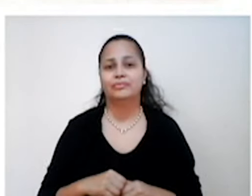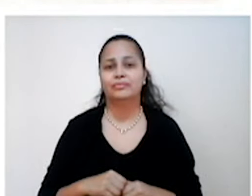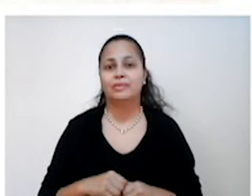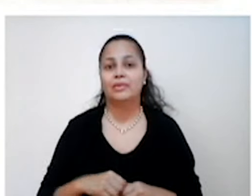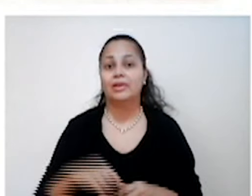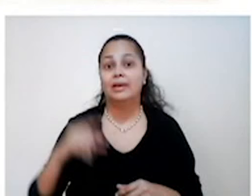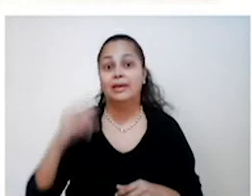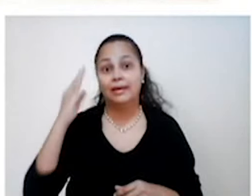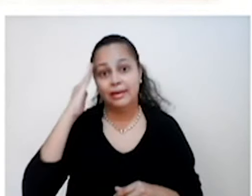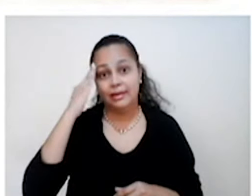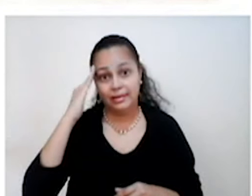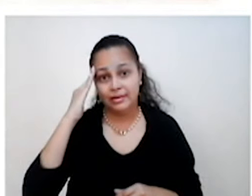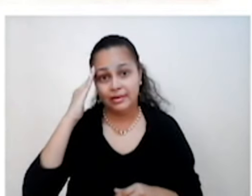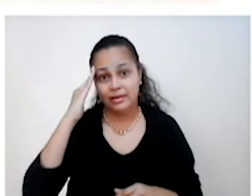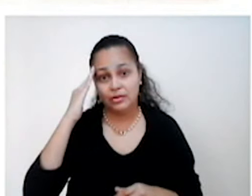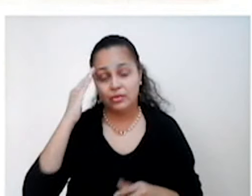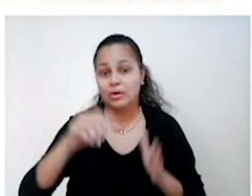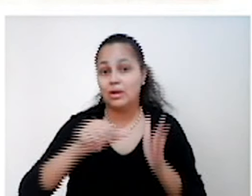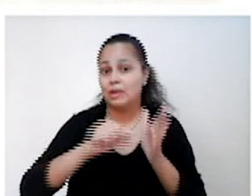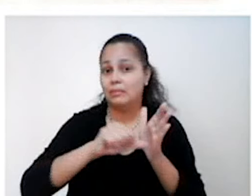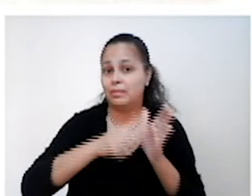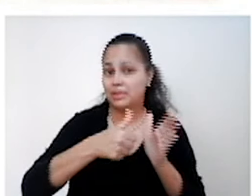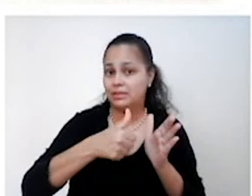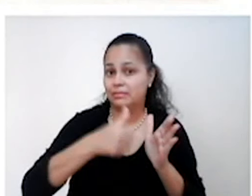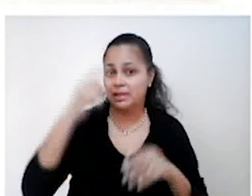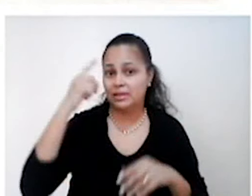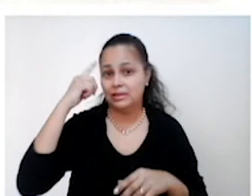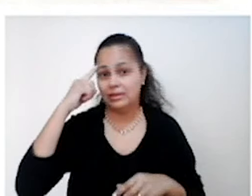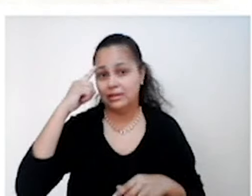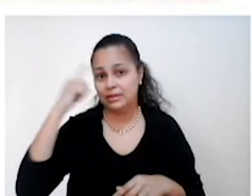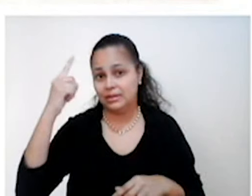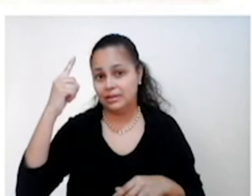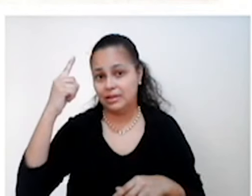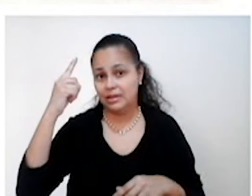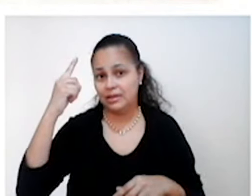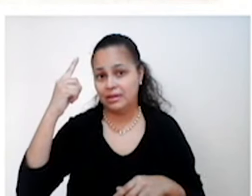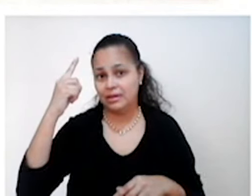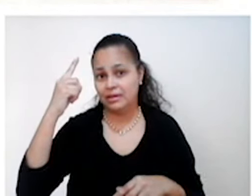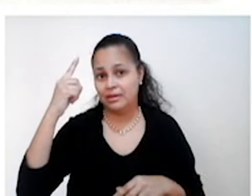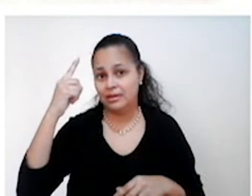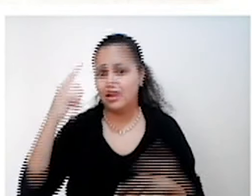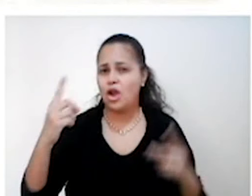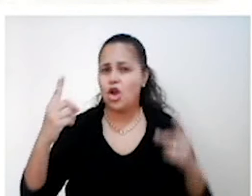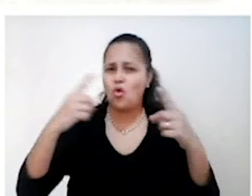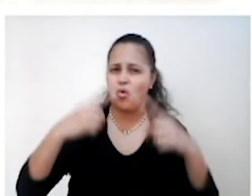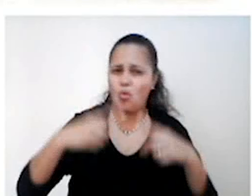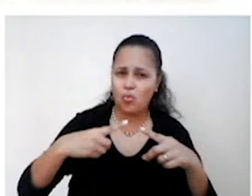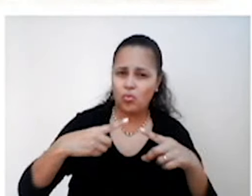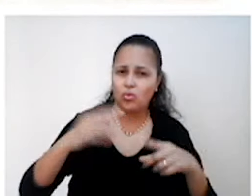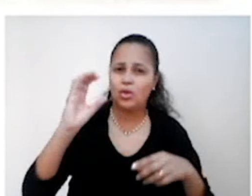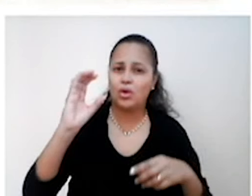entendam, fascismo, uma das principais ideias do fascismo era ser anticomunista.